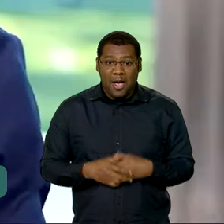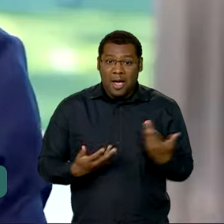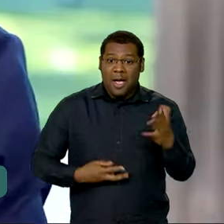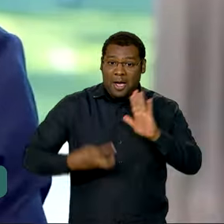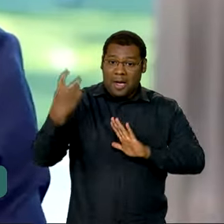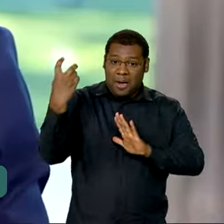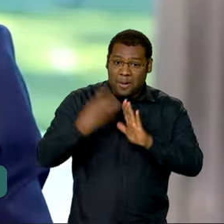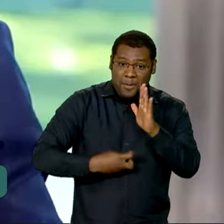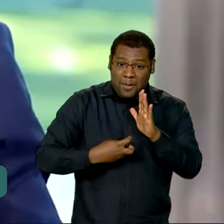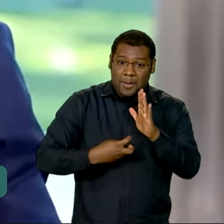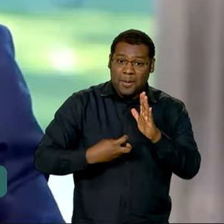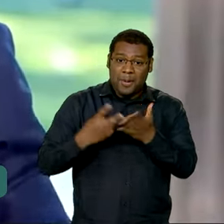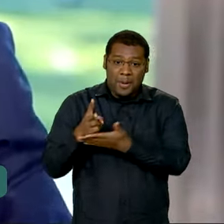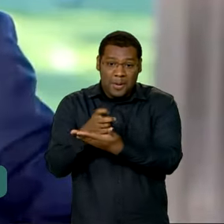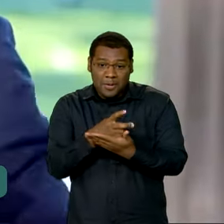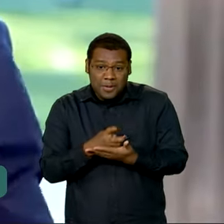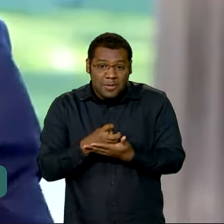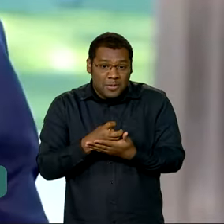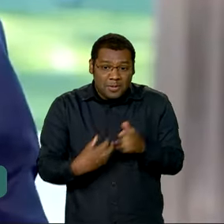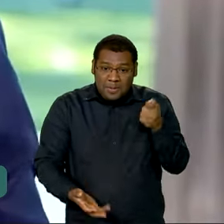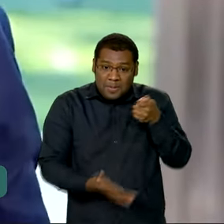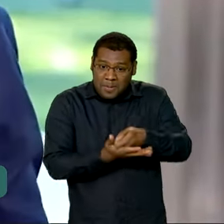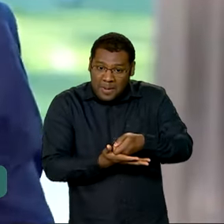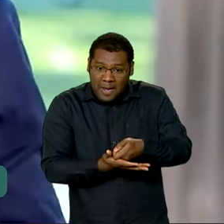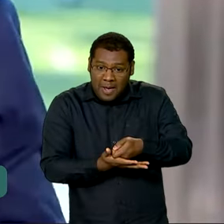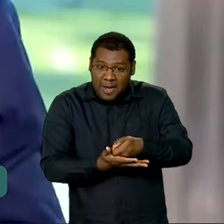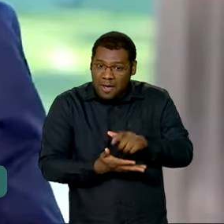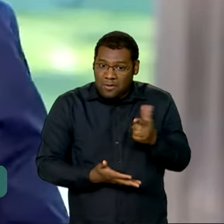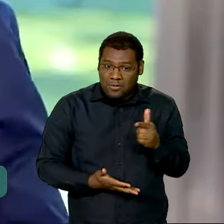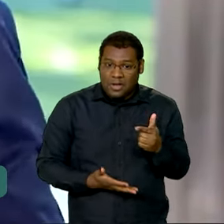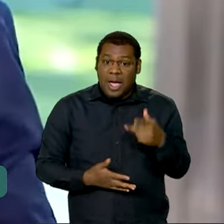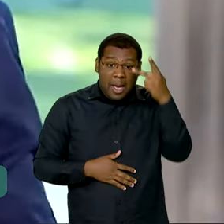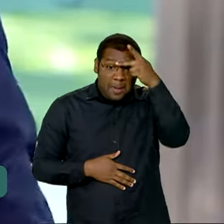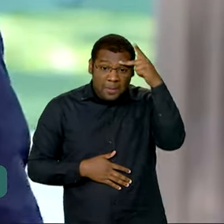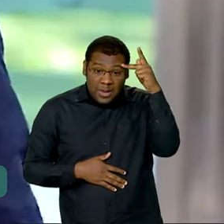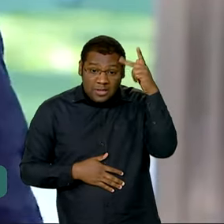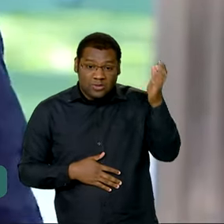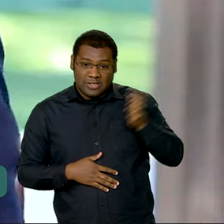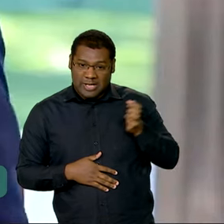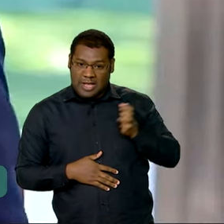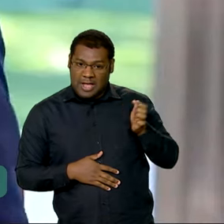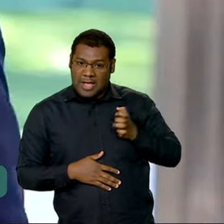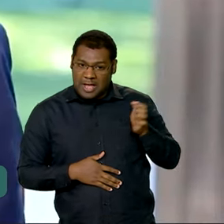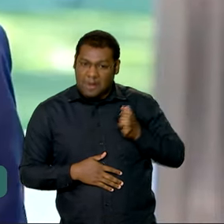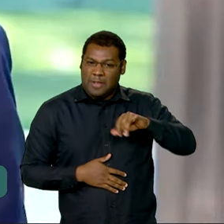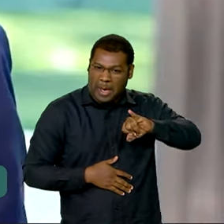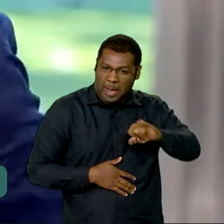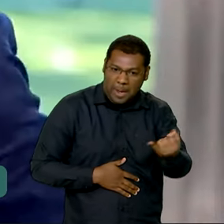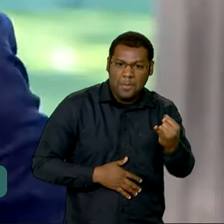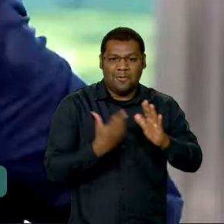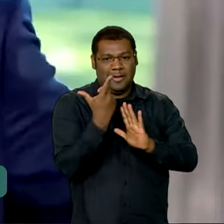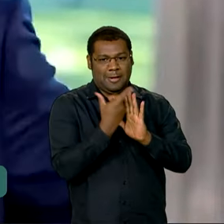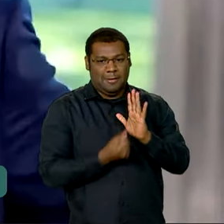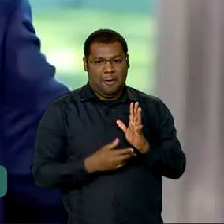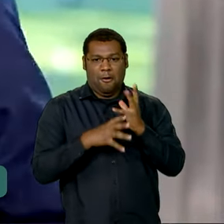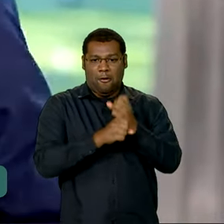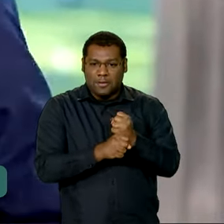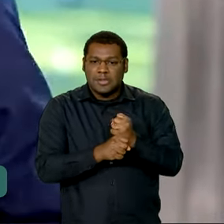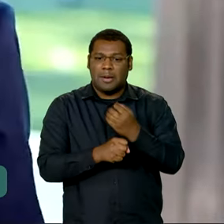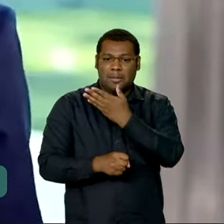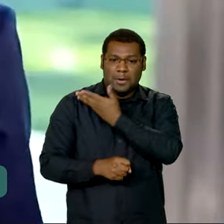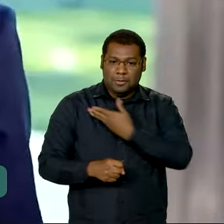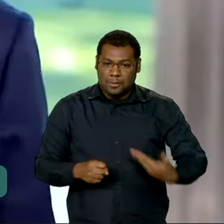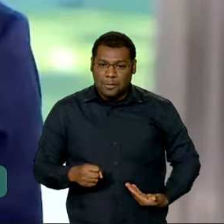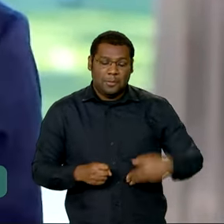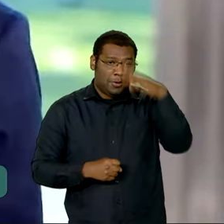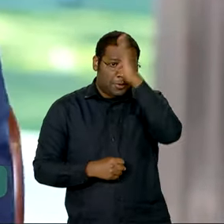isenção fiscal, ou seja, são os ricos que se apoderem de uma parte do orçamento do país e eles se queixam